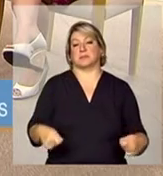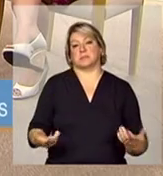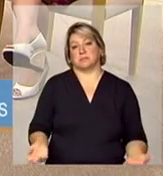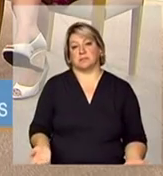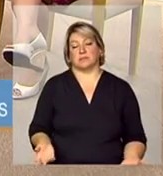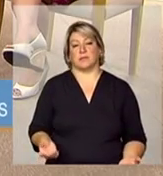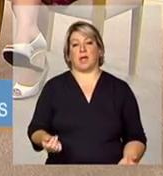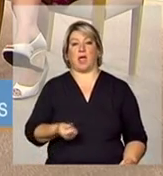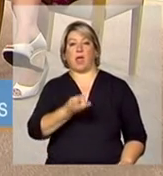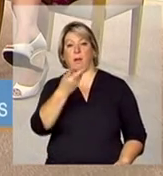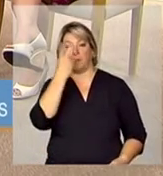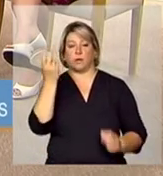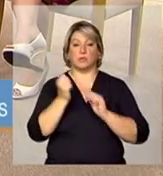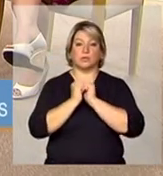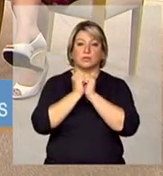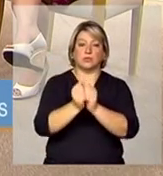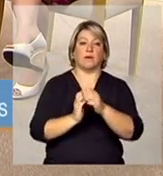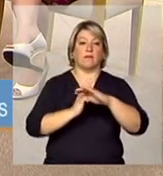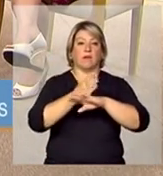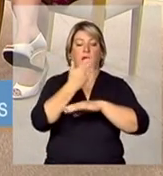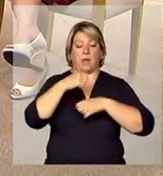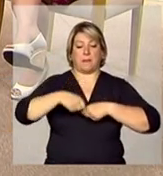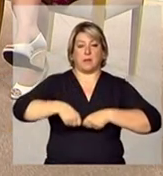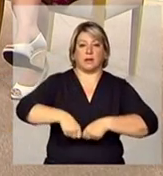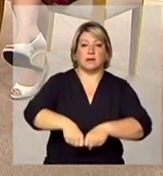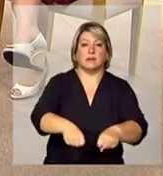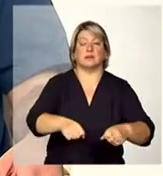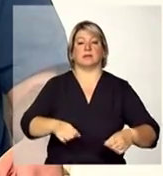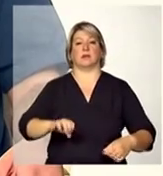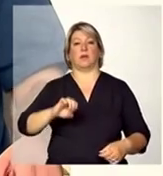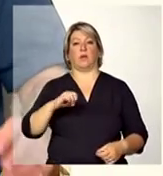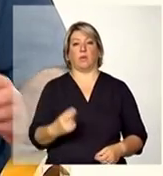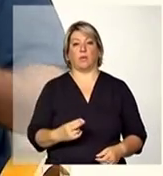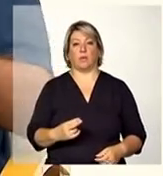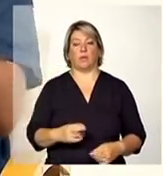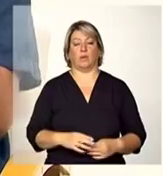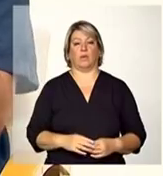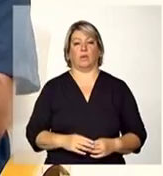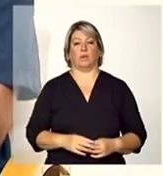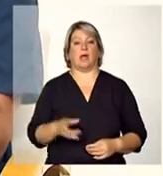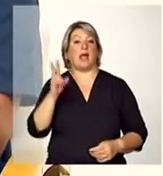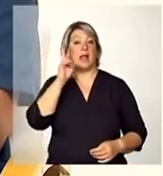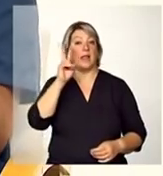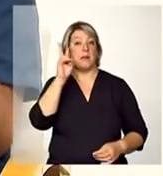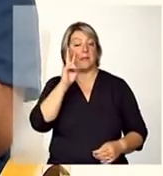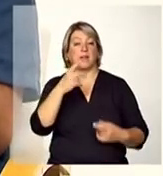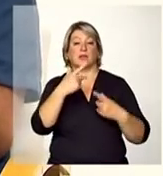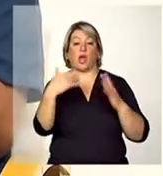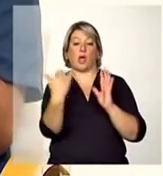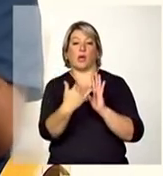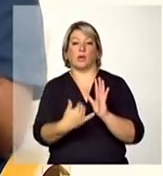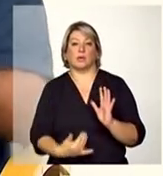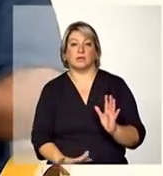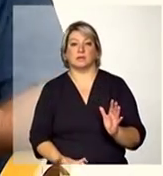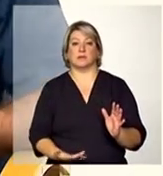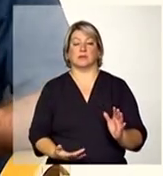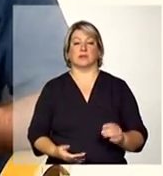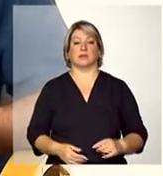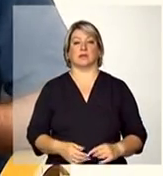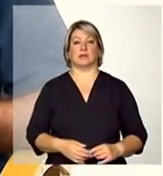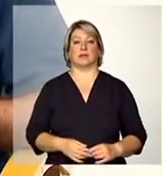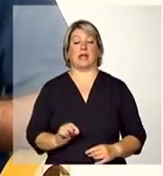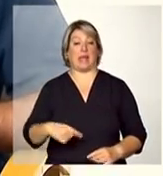precisa de alguém que ajude a no supermercado a lembrar das coisas então são aquelas pessoas que